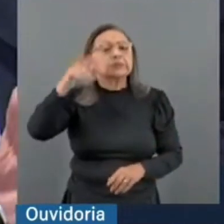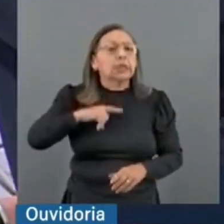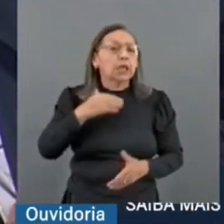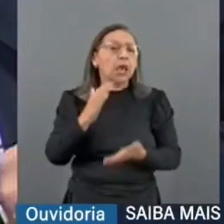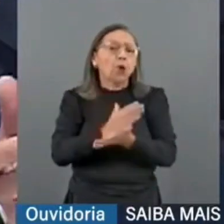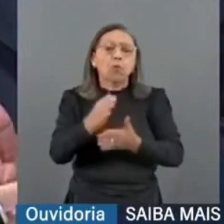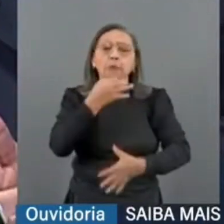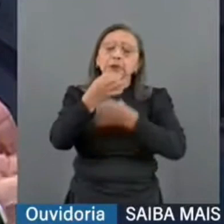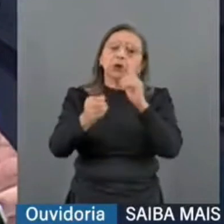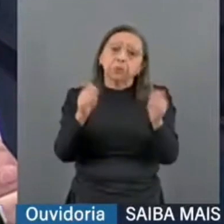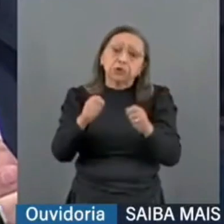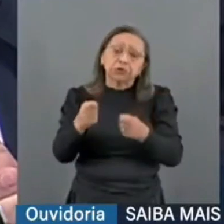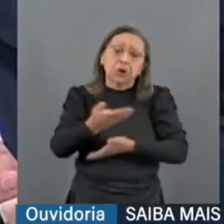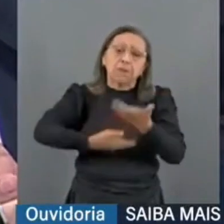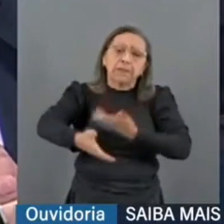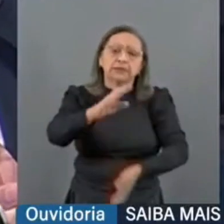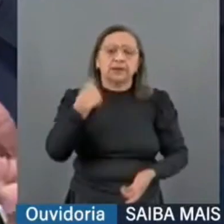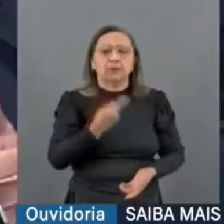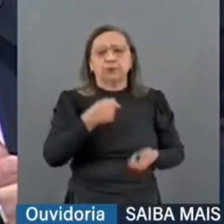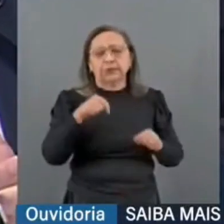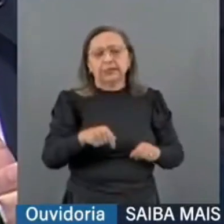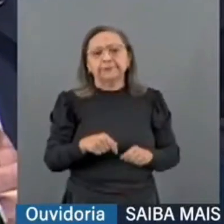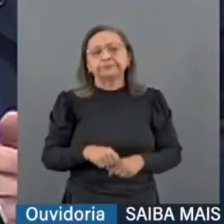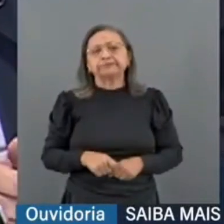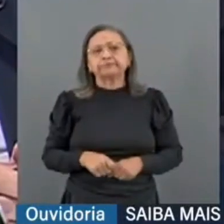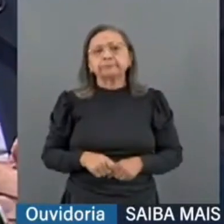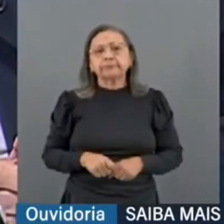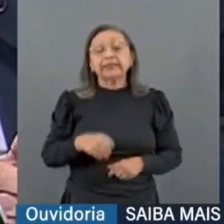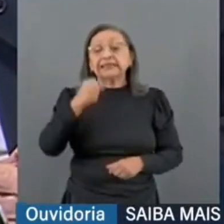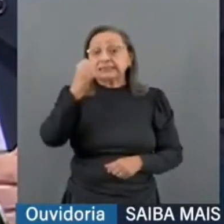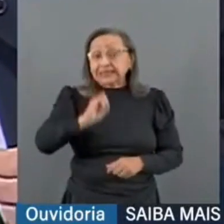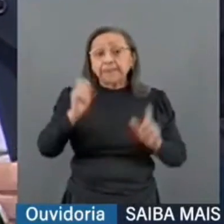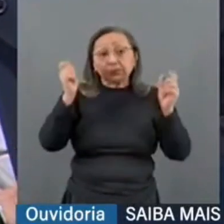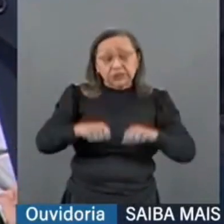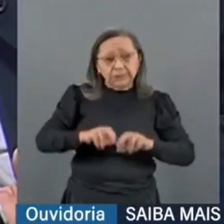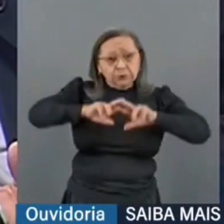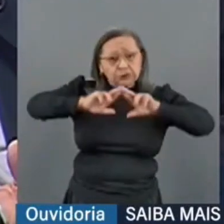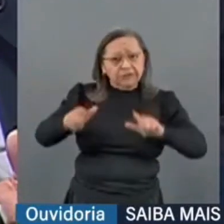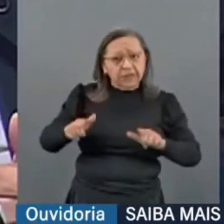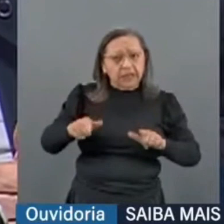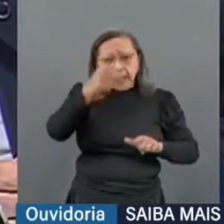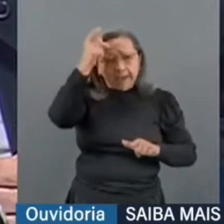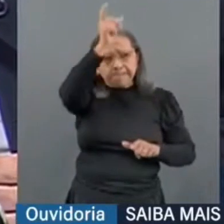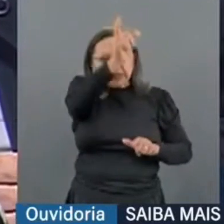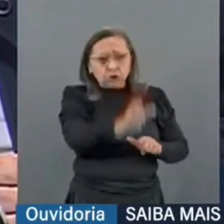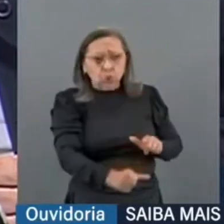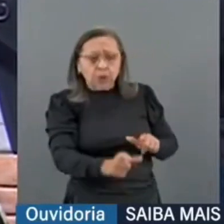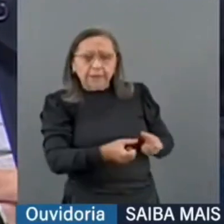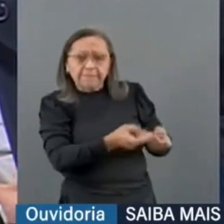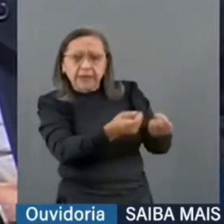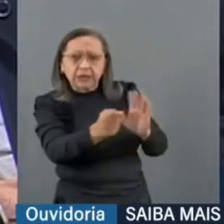opinião que poderia compartilhar conosco, especificamente se é possível diferenciar o traficante e o consumidor